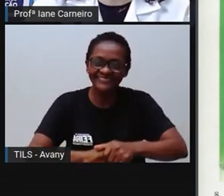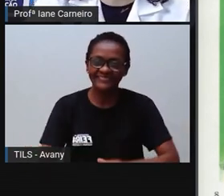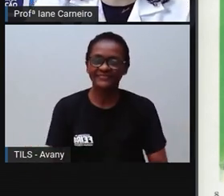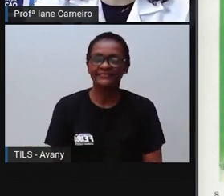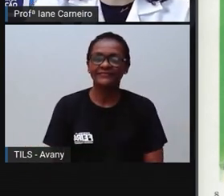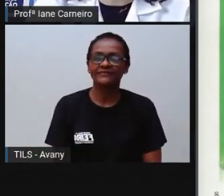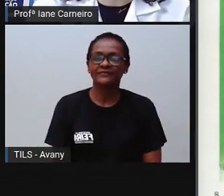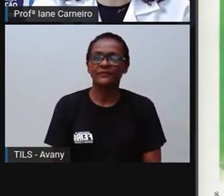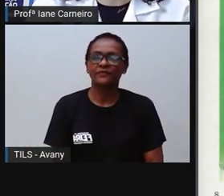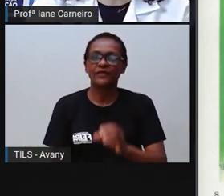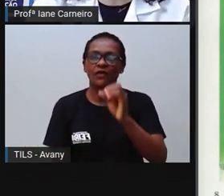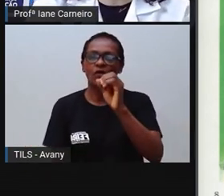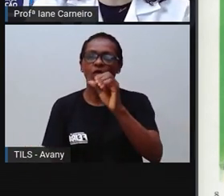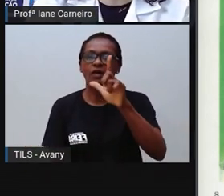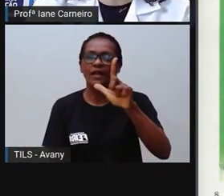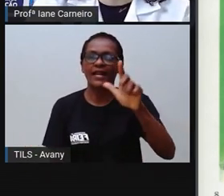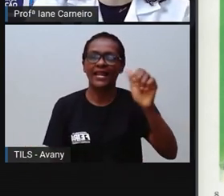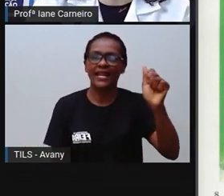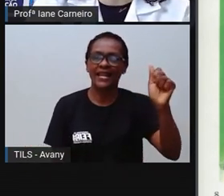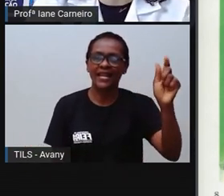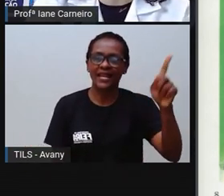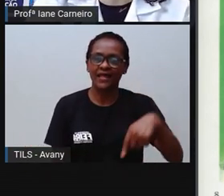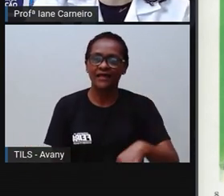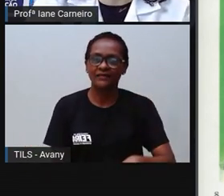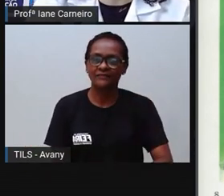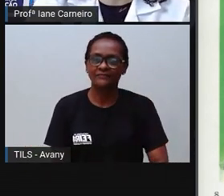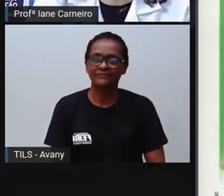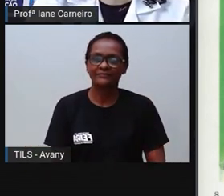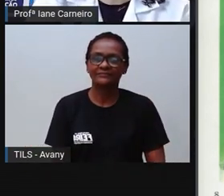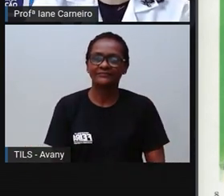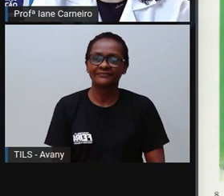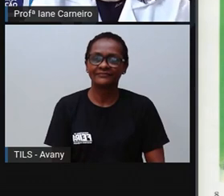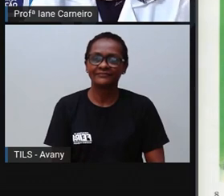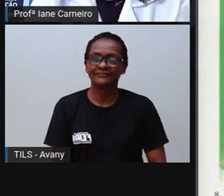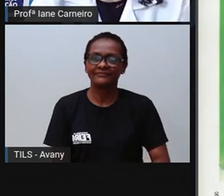que eu digo olá. Ó, uma criança usando a Libras, ó.